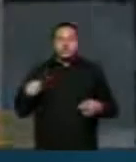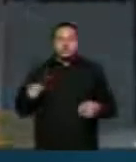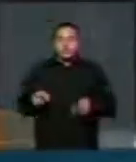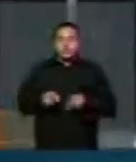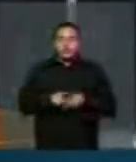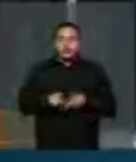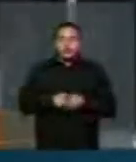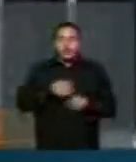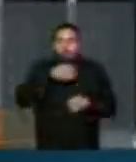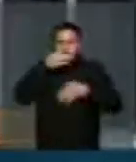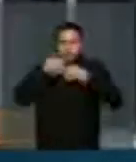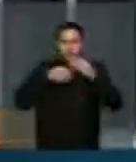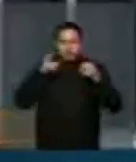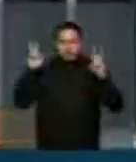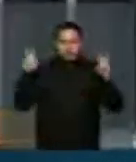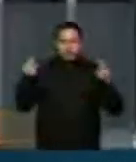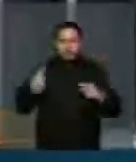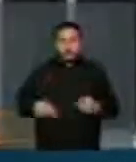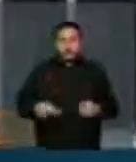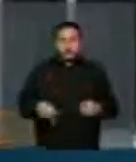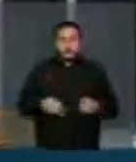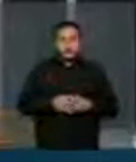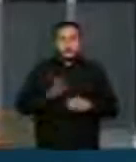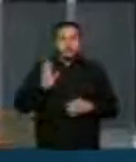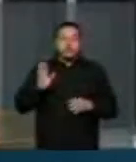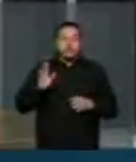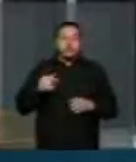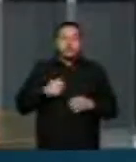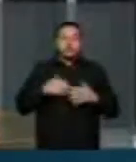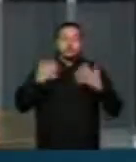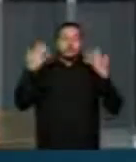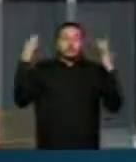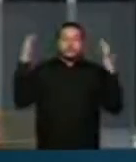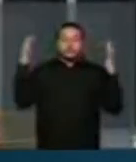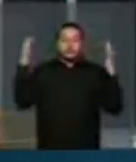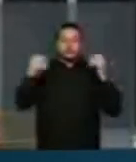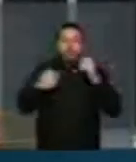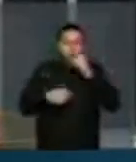nos temas da casa, mas para fazer uma homenagem.